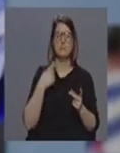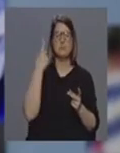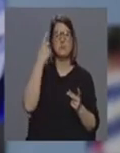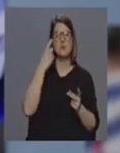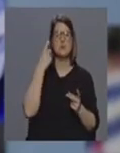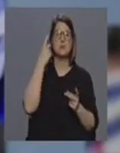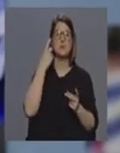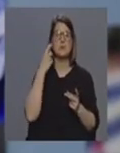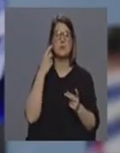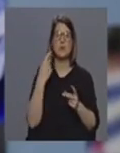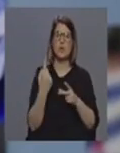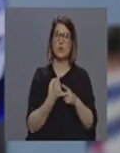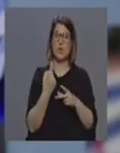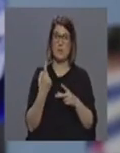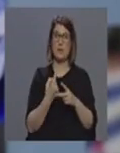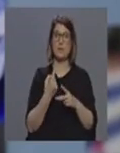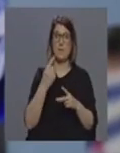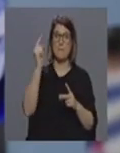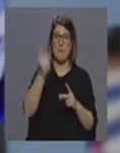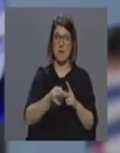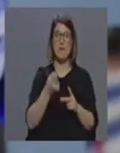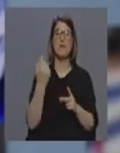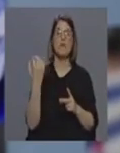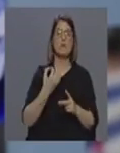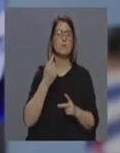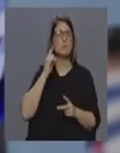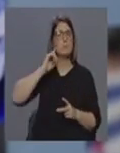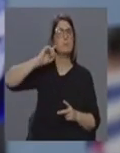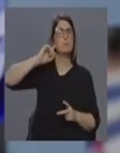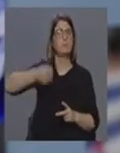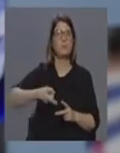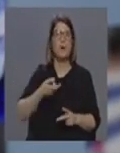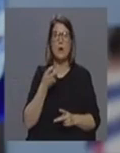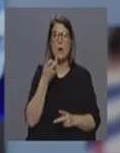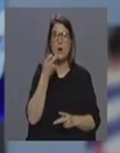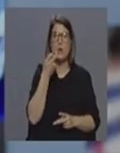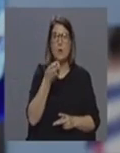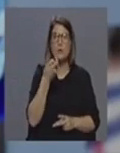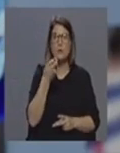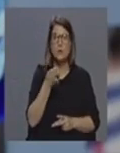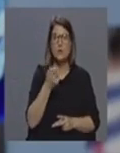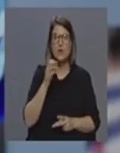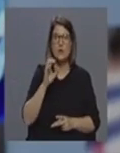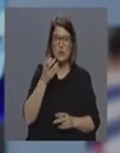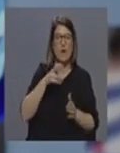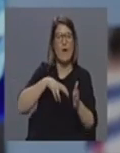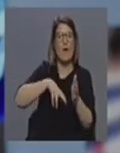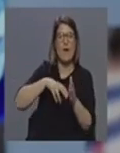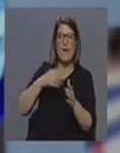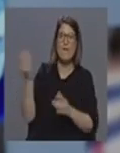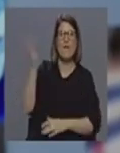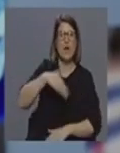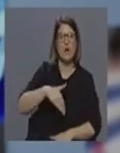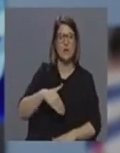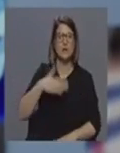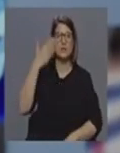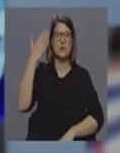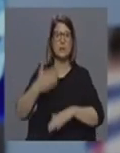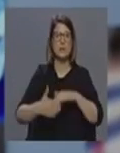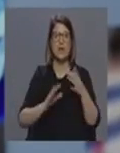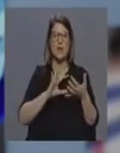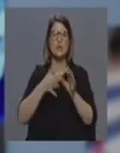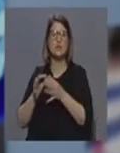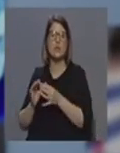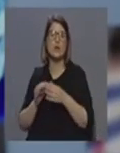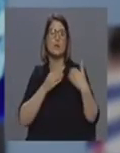e ao cabo esse isolamento que tinha sido decretado e estavam na iminência pela região aí fora claro que houve aqui esta articulação entre as